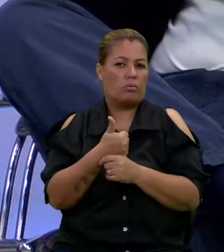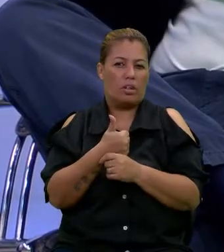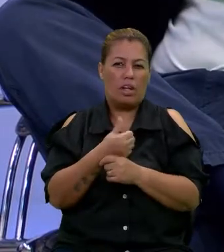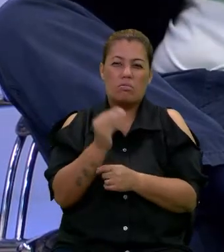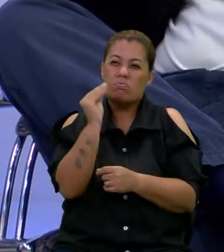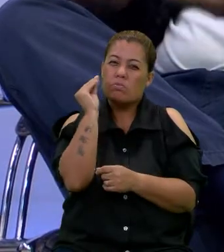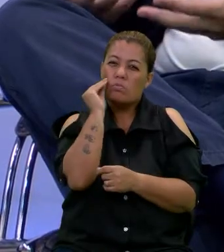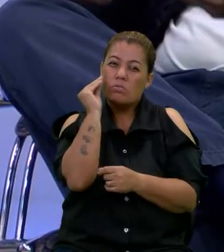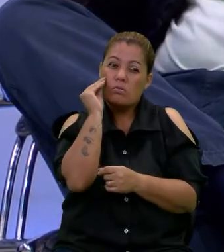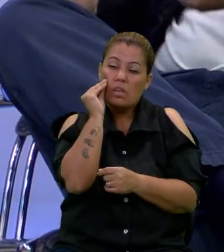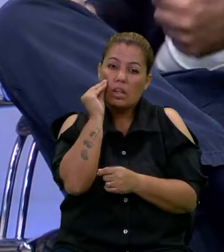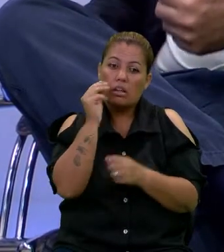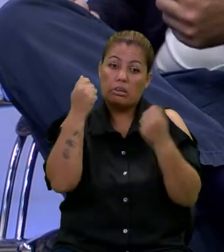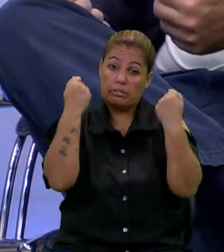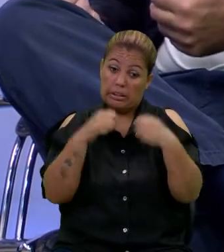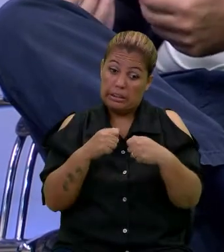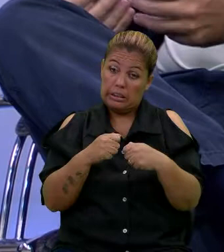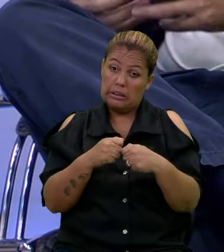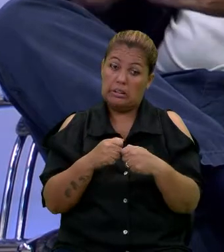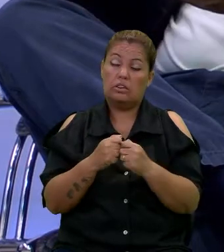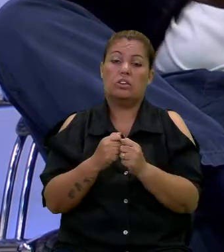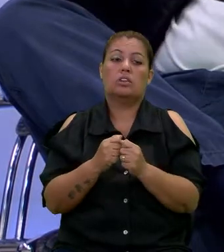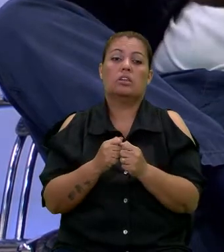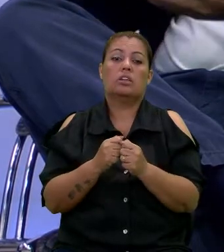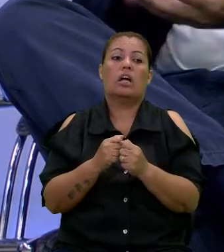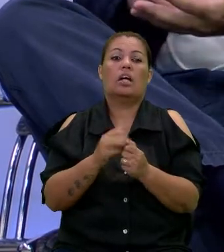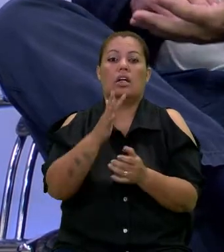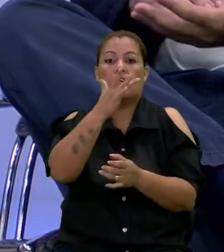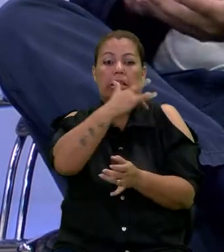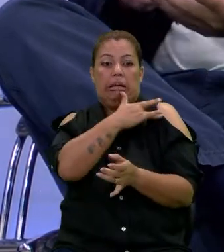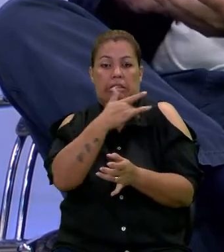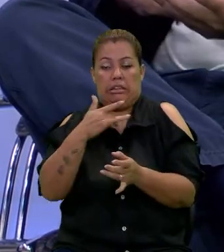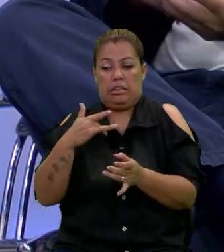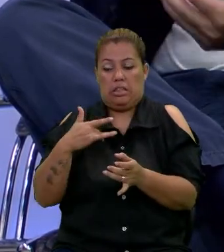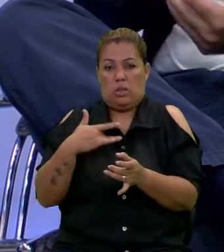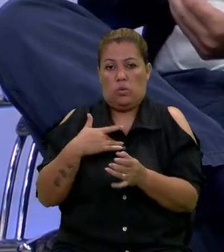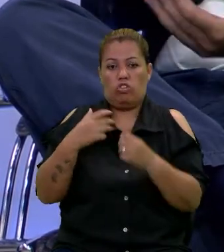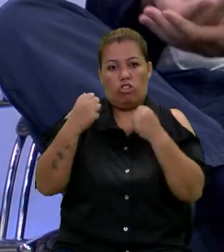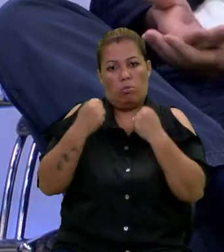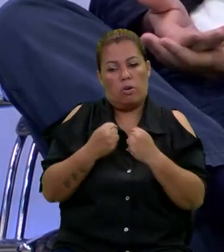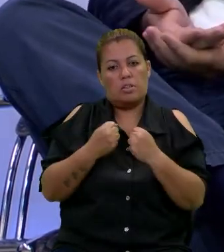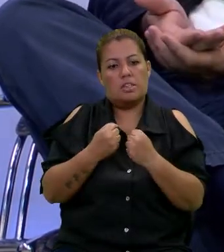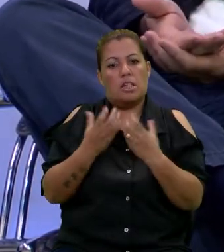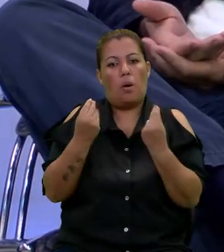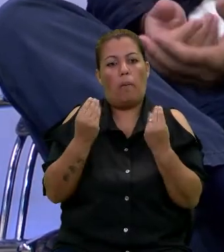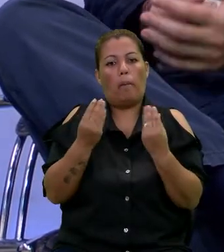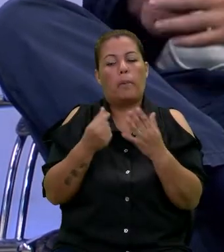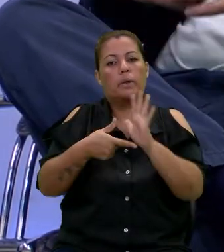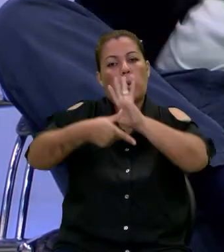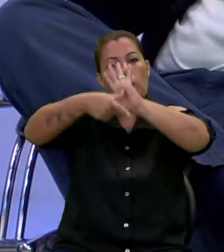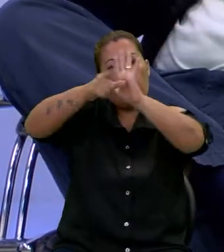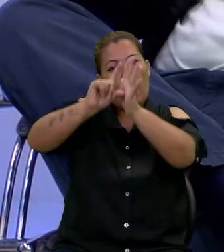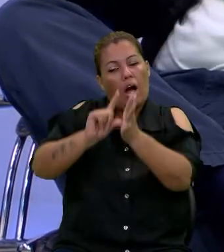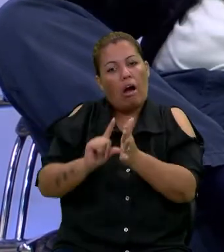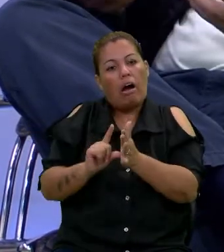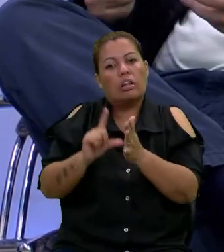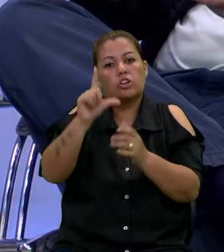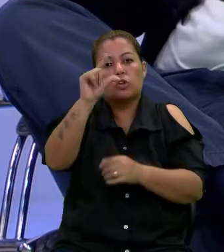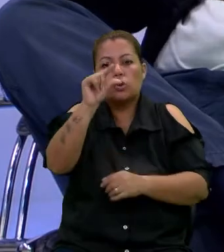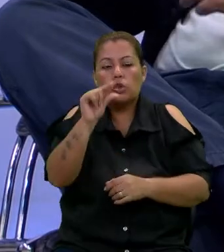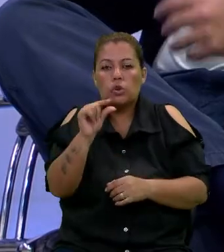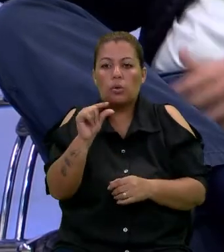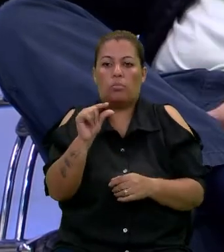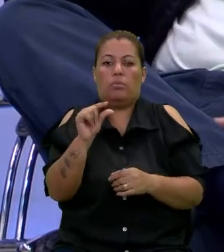Tentando garantir um atendimento que a saúde nos diz que pode ser bastante preventivo, diminuindo